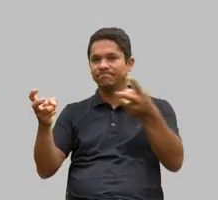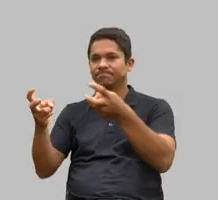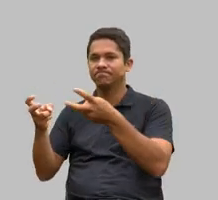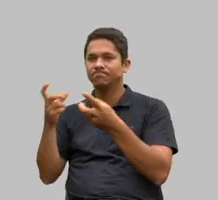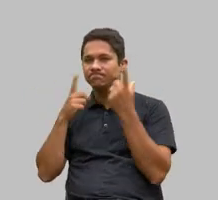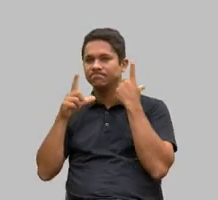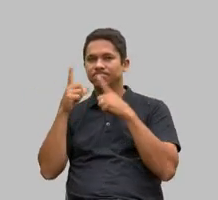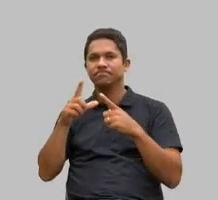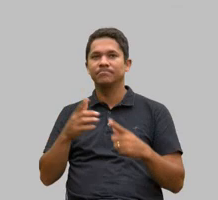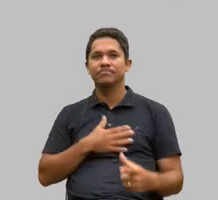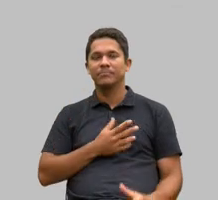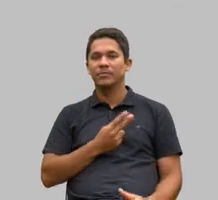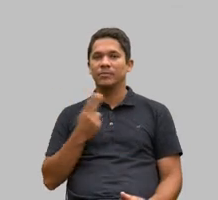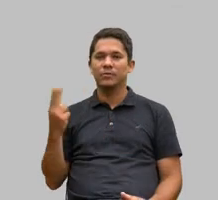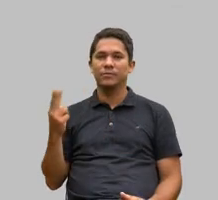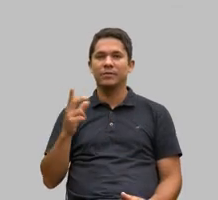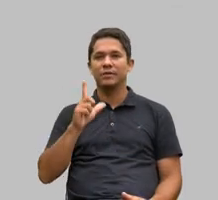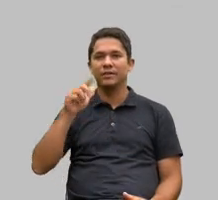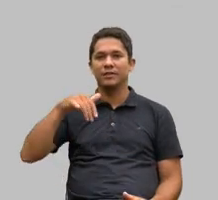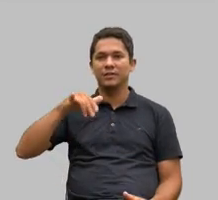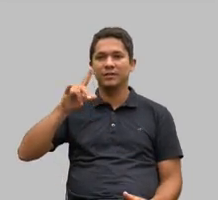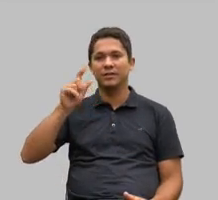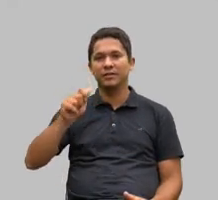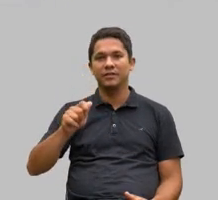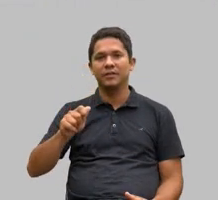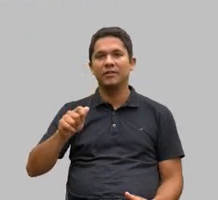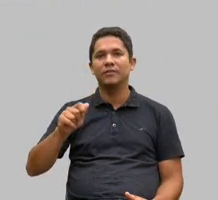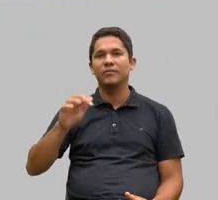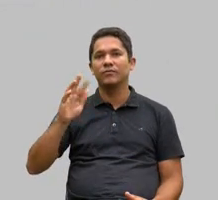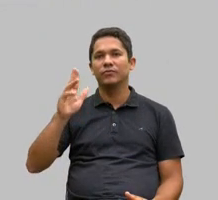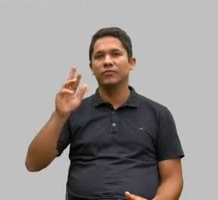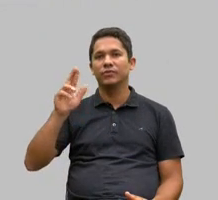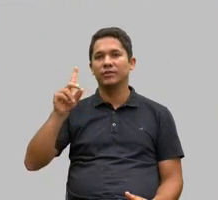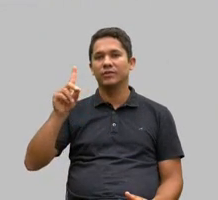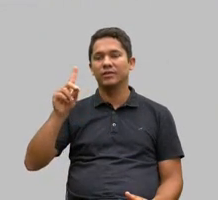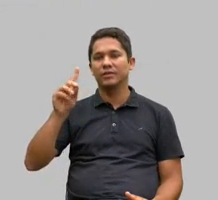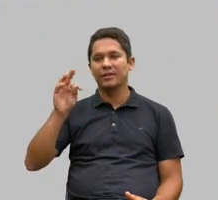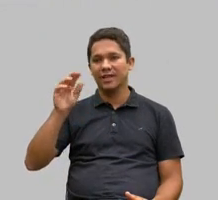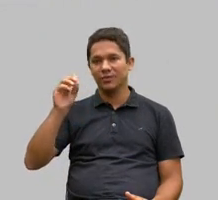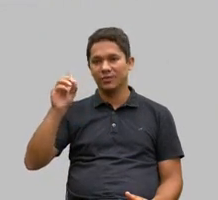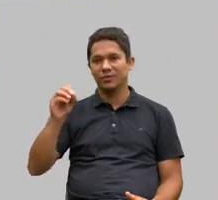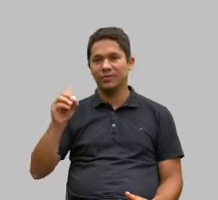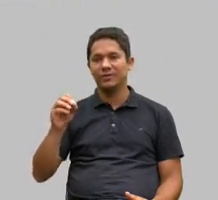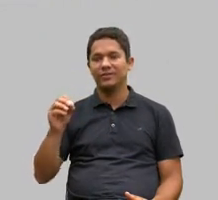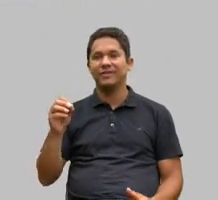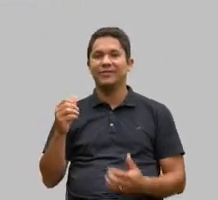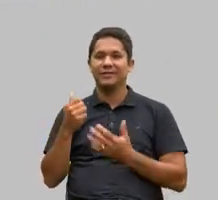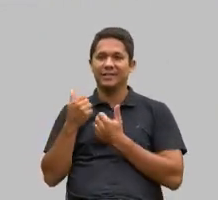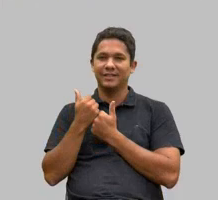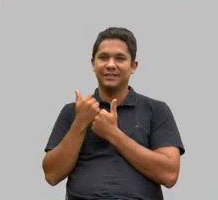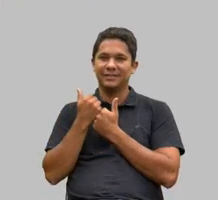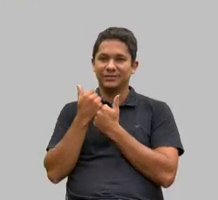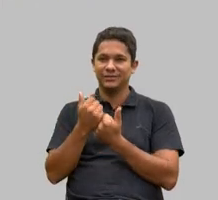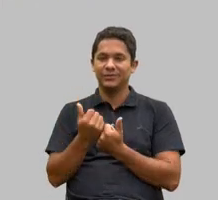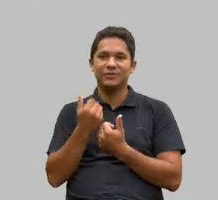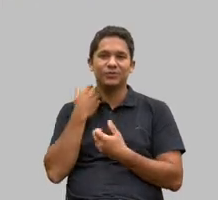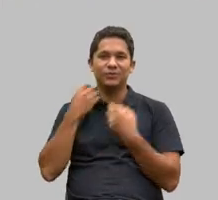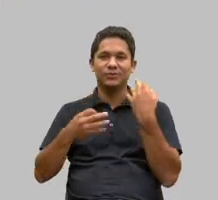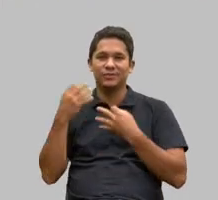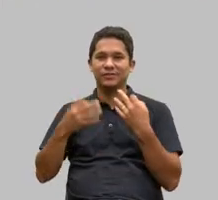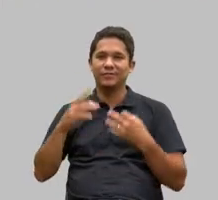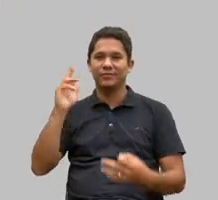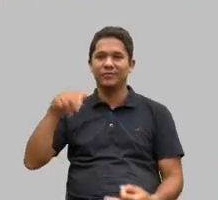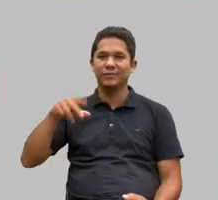Meu nome é Olivia Furtado sou assessora jurídica da Fundamig e em nome da diretoria eu quero aqui deixar meus sinceros agradecimentos a todas as